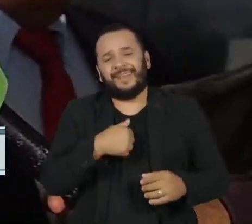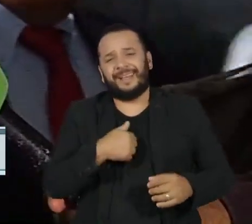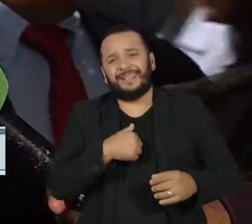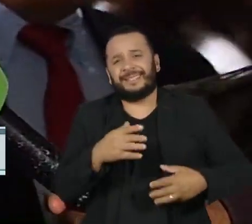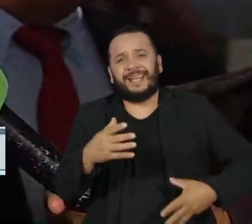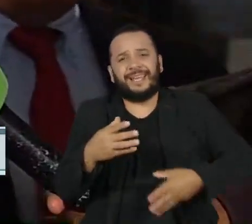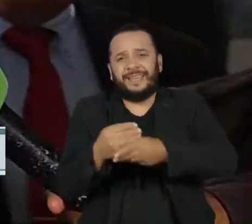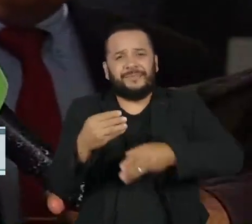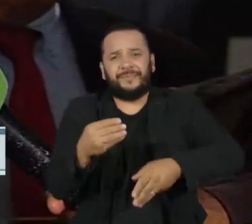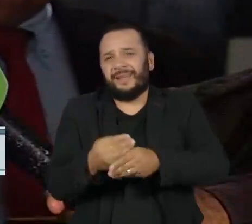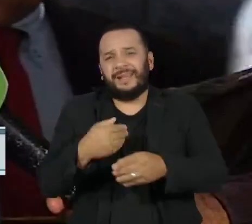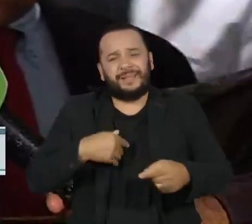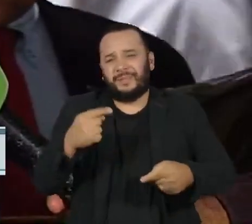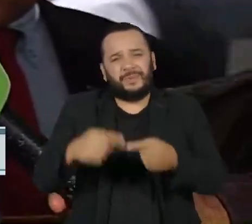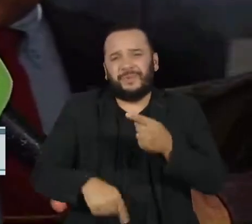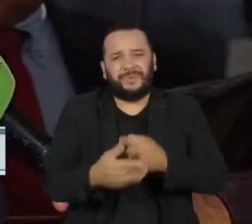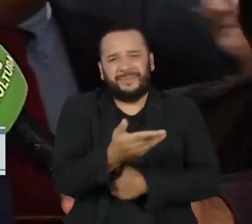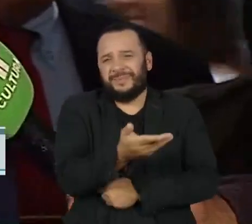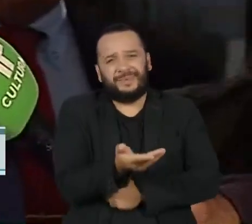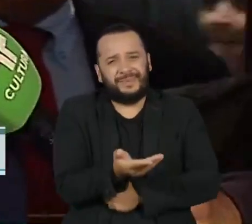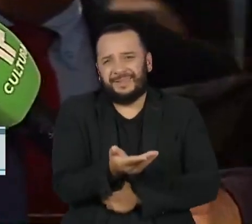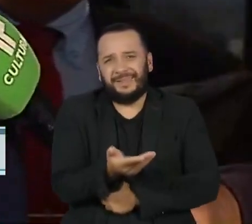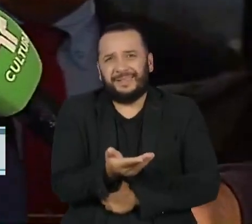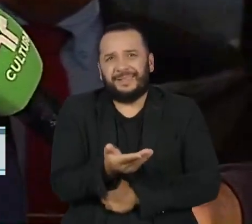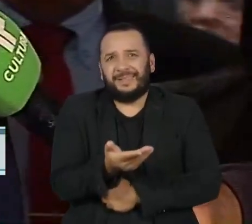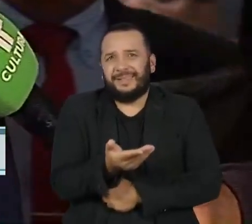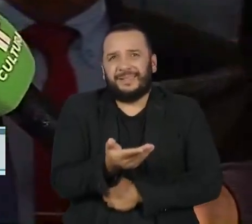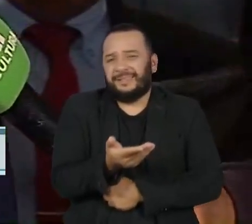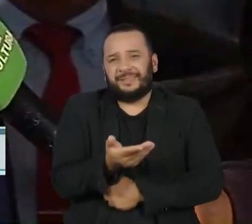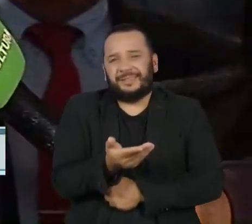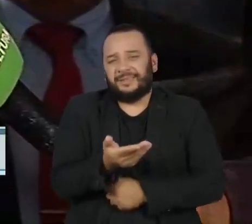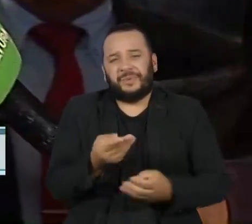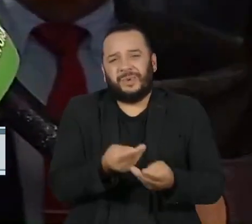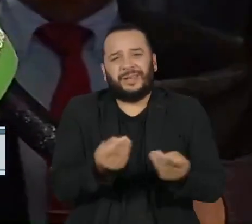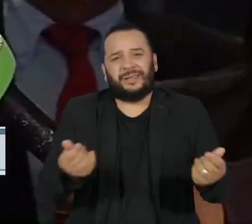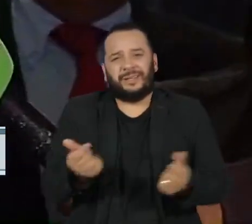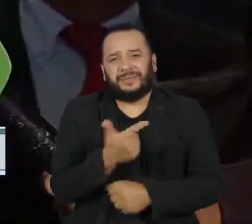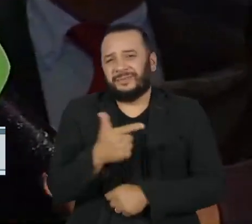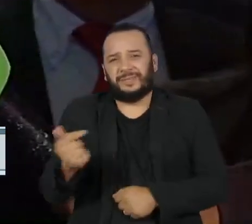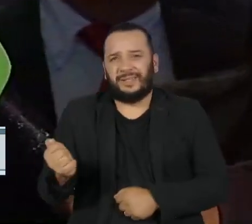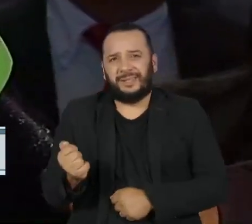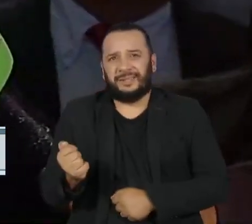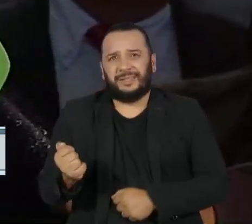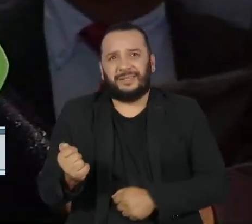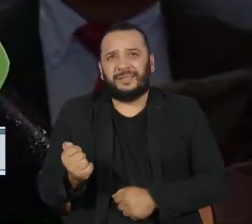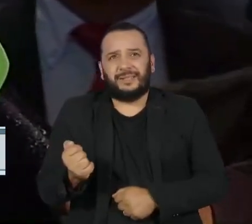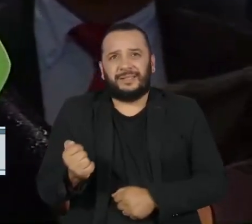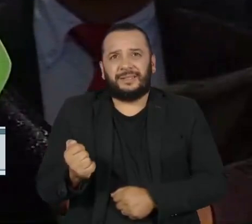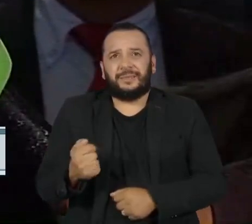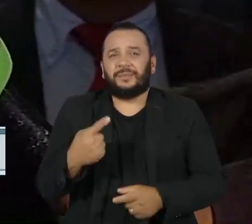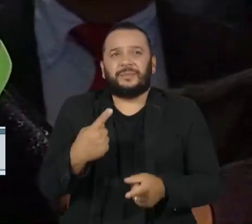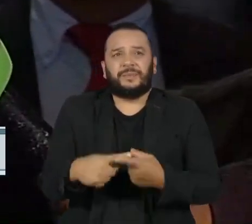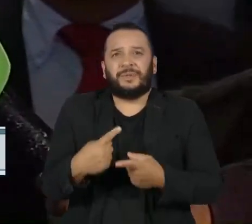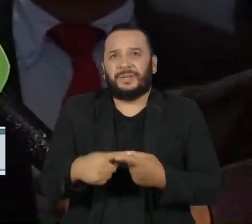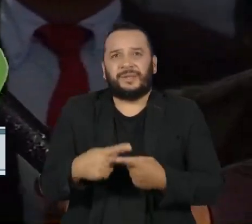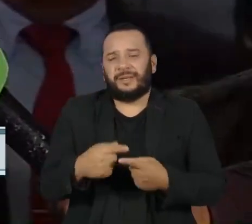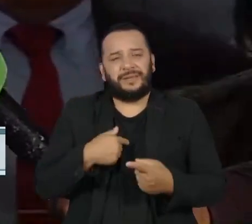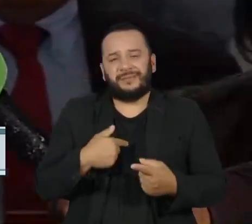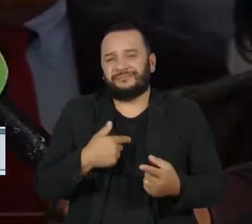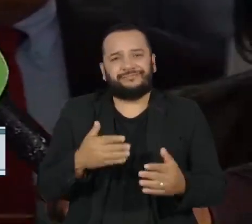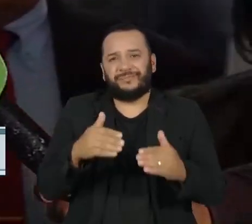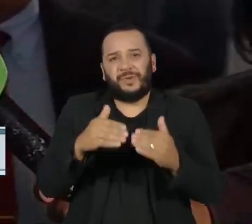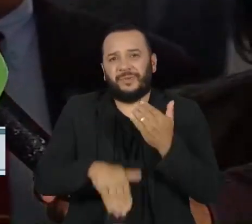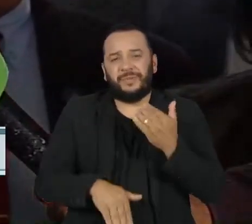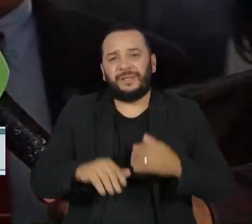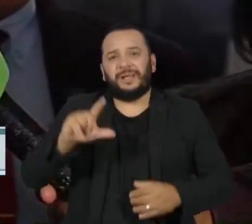ordenamento jurídico brasileiro. Por ser de eficácia zero, por não ter relação de coerência com a